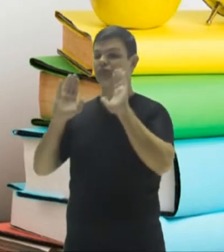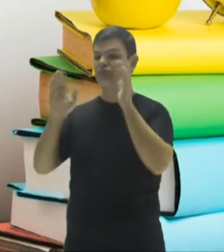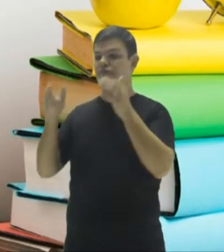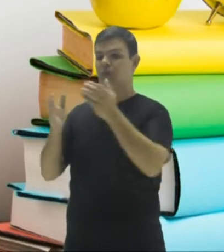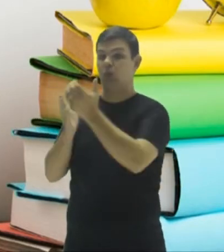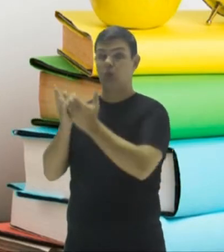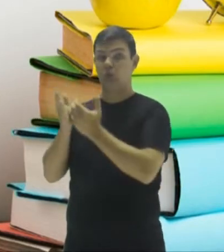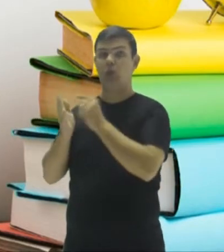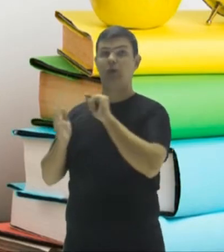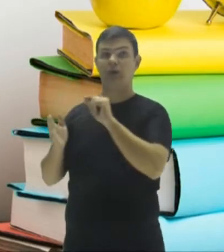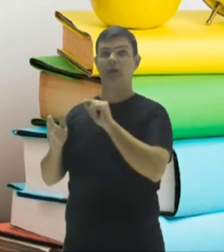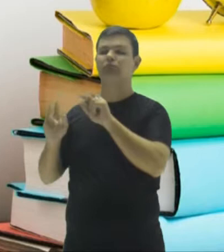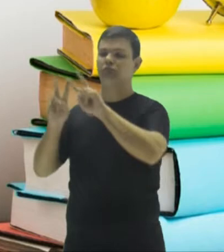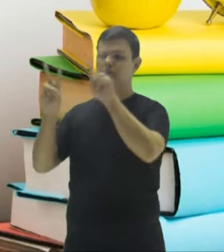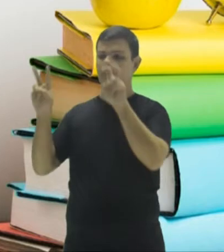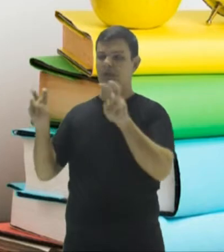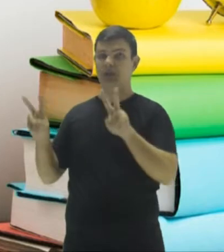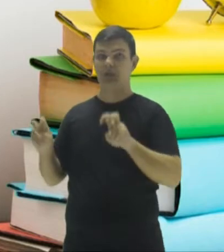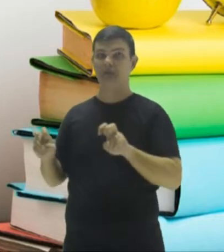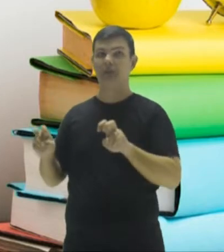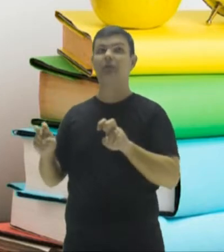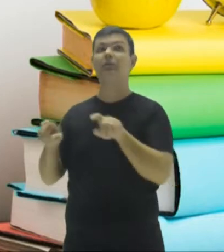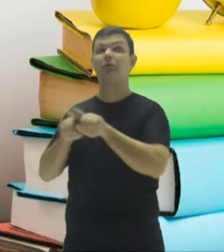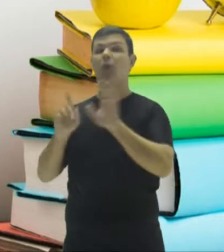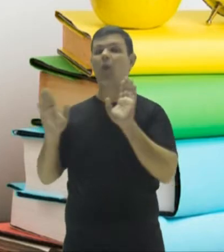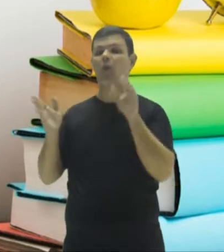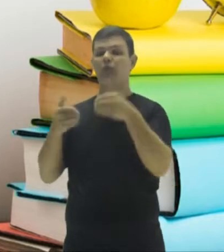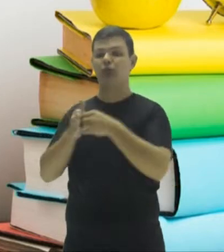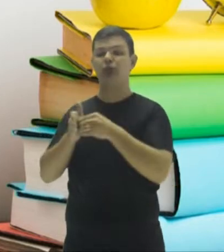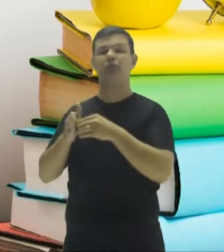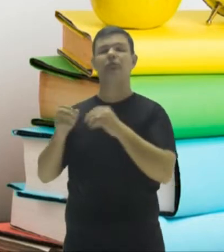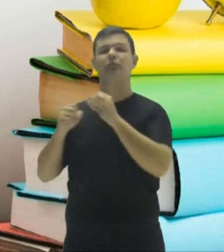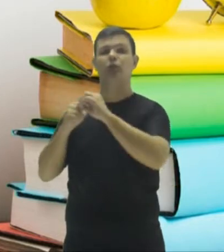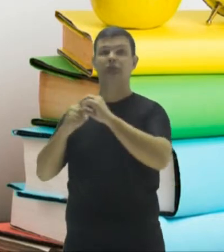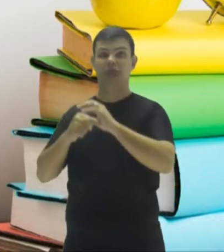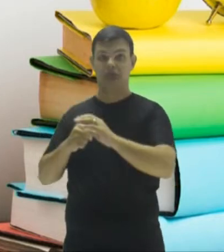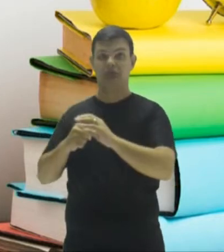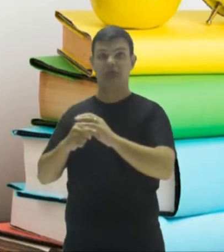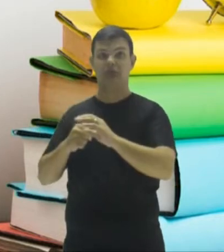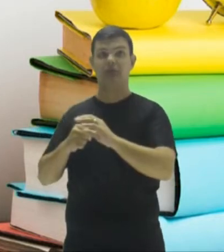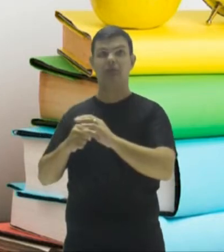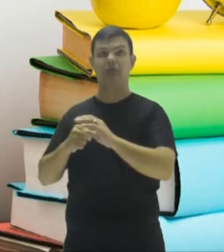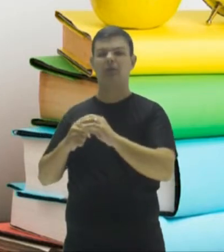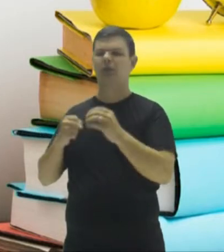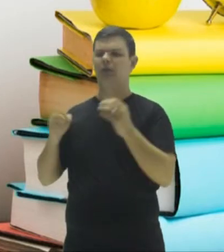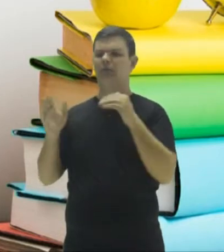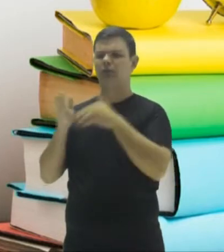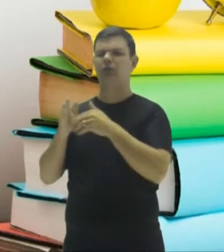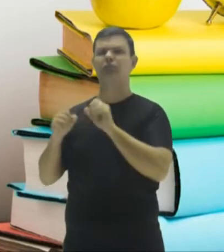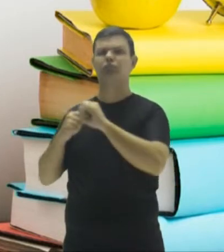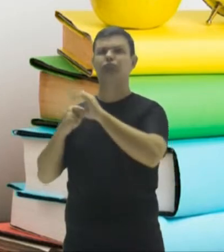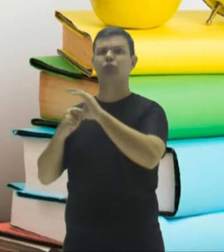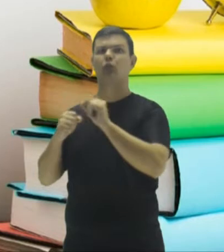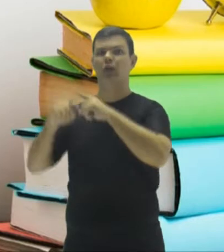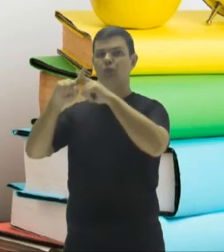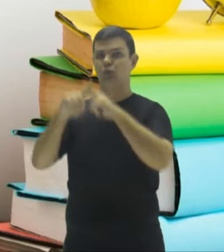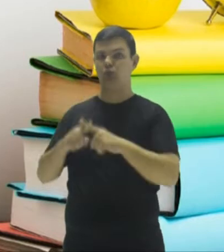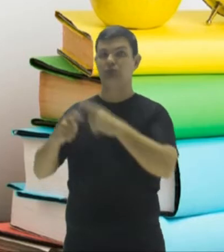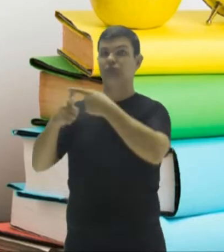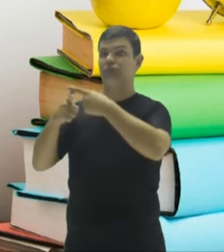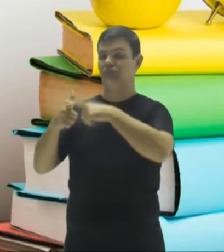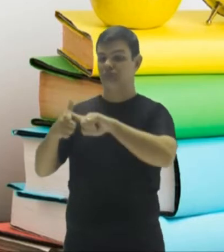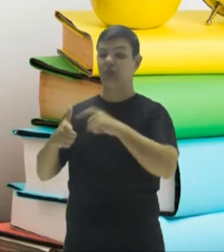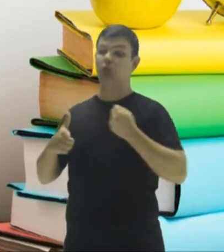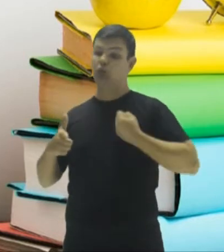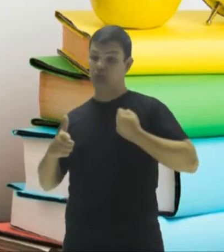curricular, nós temos a unidade temática e nós temos objeto de conhecimento. O objeto de conhecimento é múltiplos e divisores de um